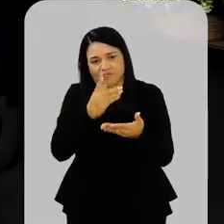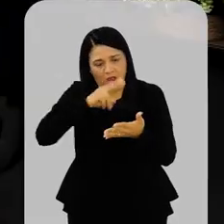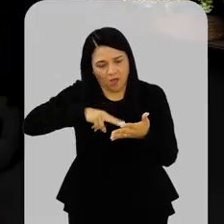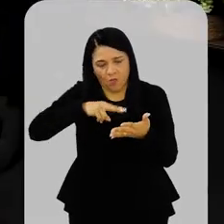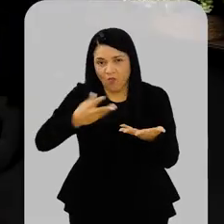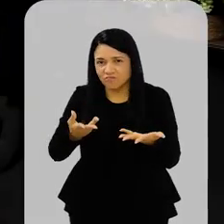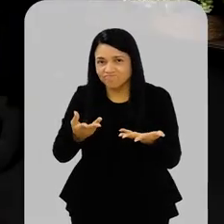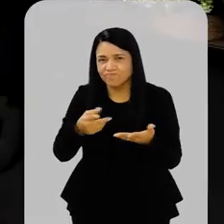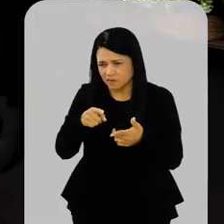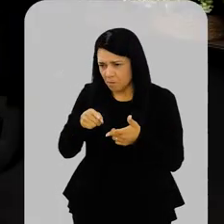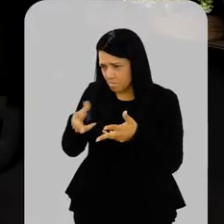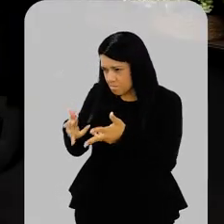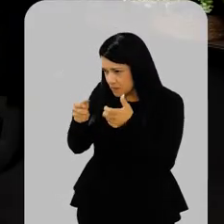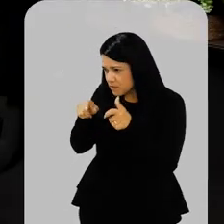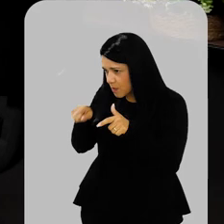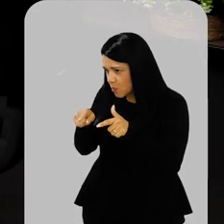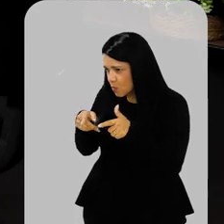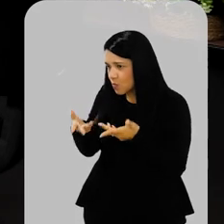sua pesquisa, Flora?